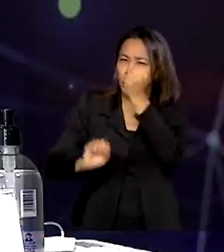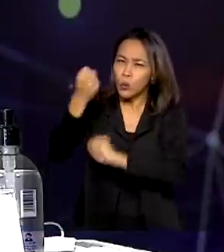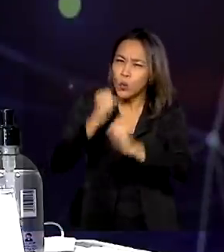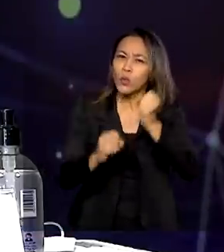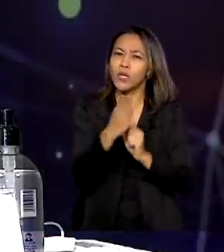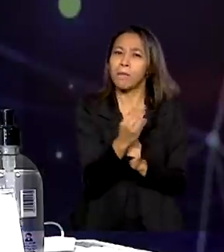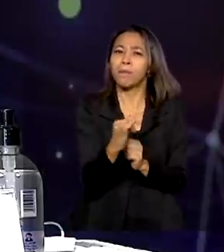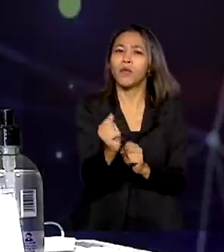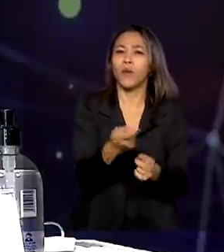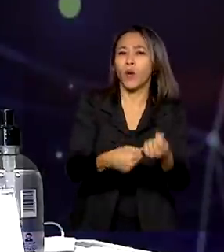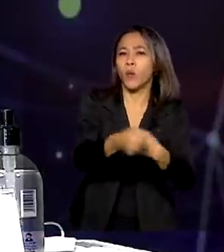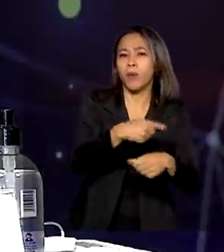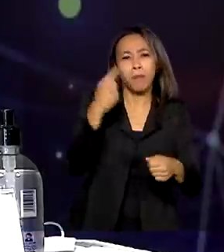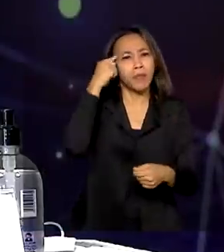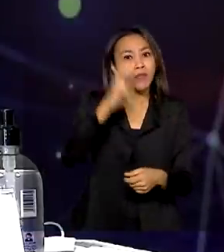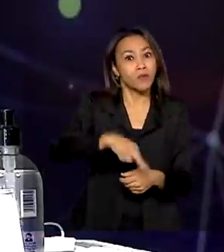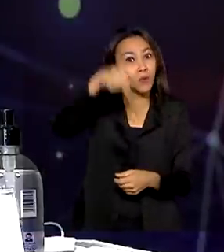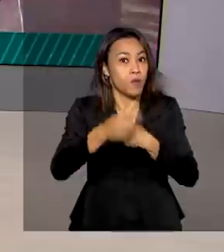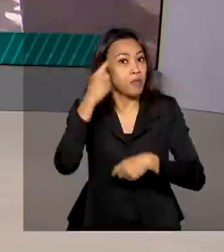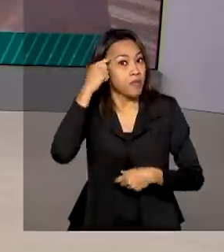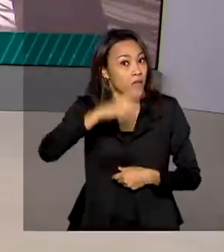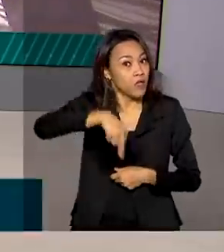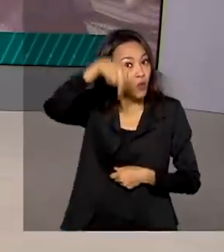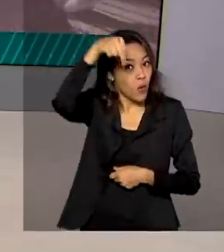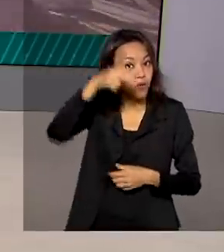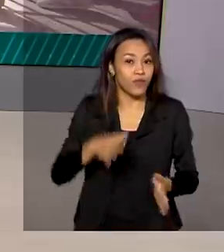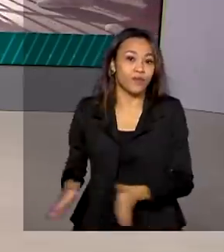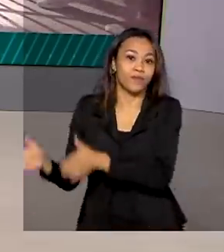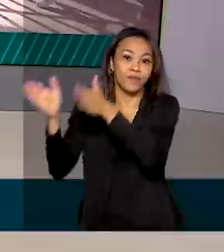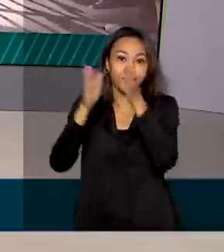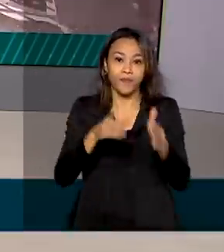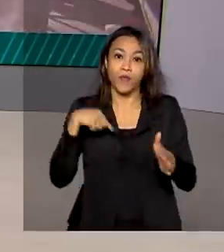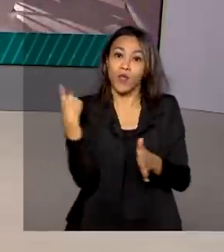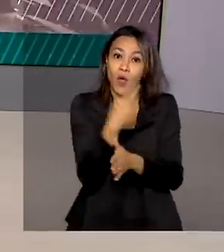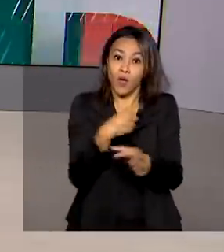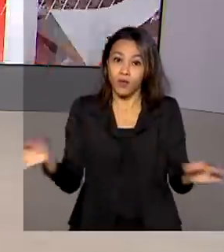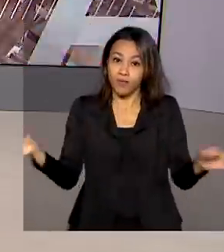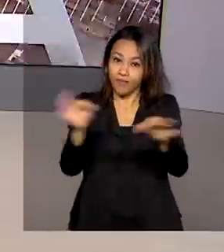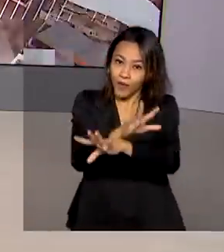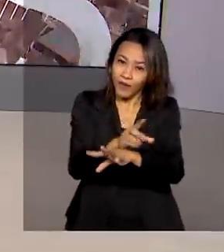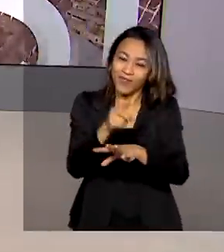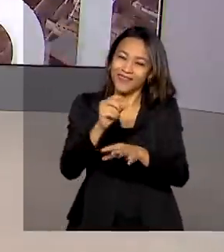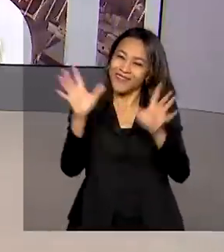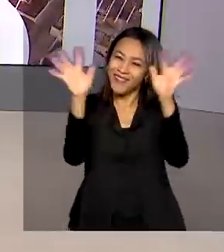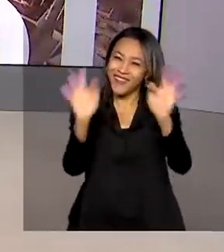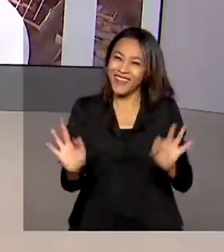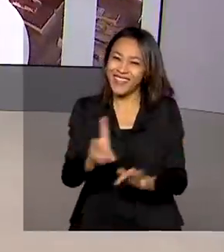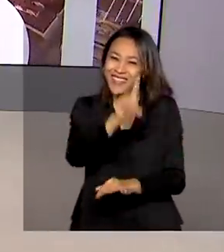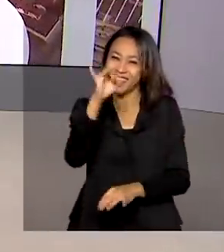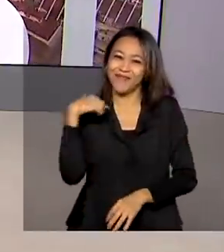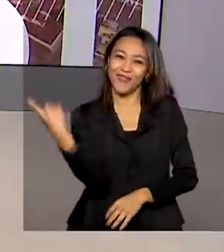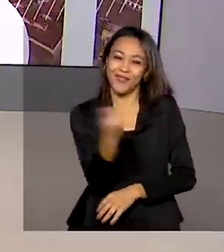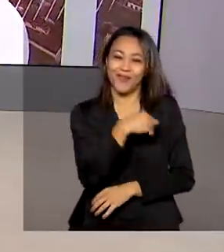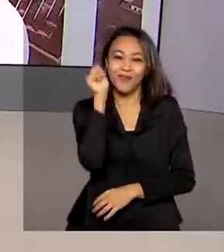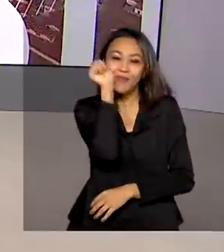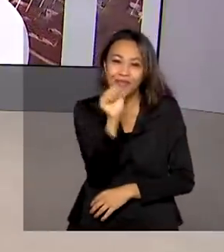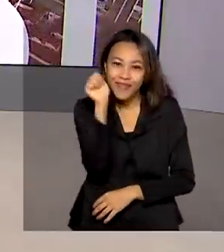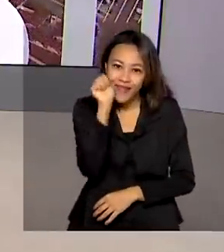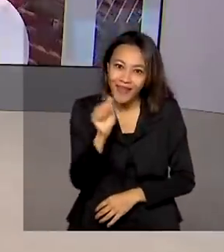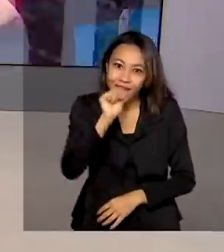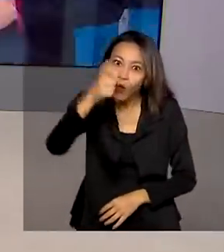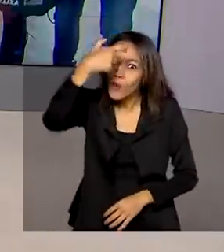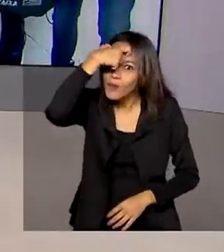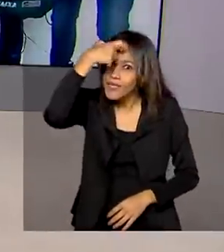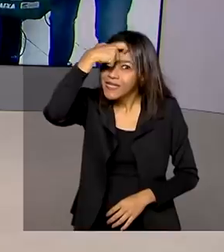bioeconomia, pensando a região norte. O Brasil em dia termina aqui. Um feliz dia para nós, mulheres, com a